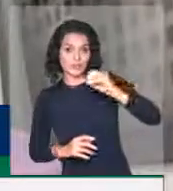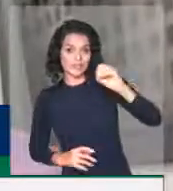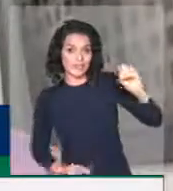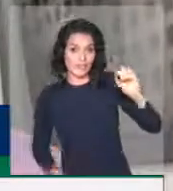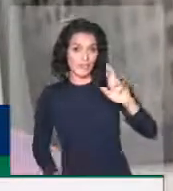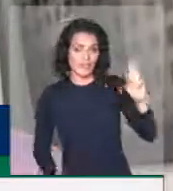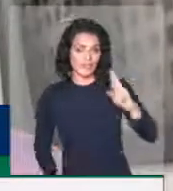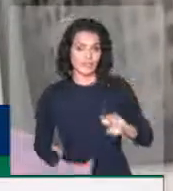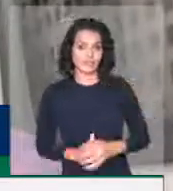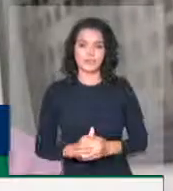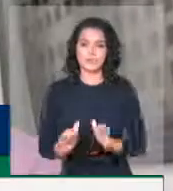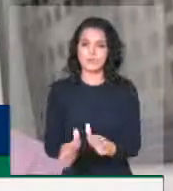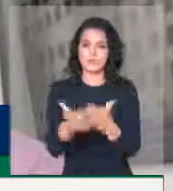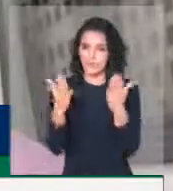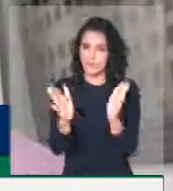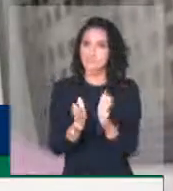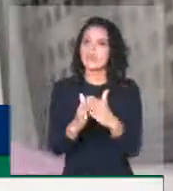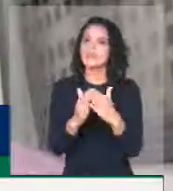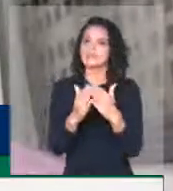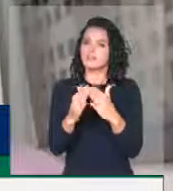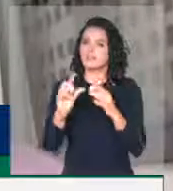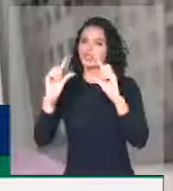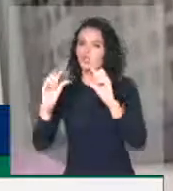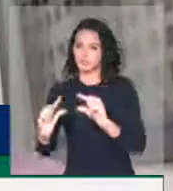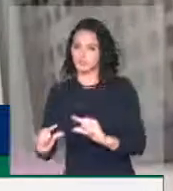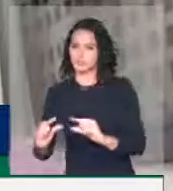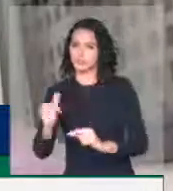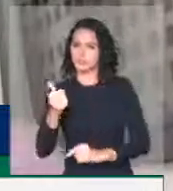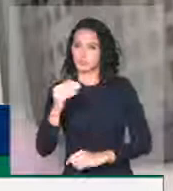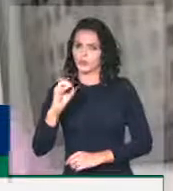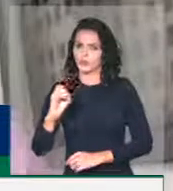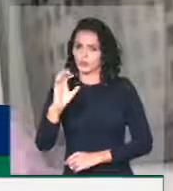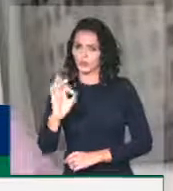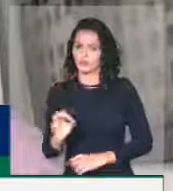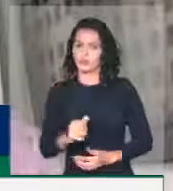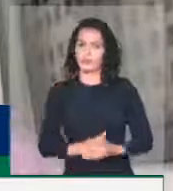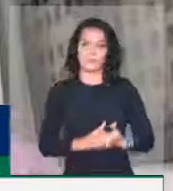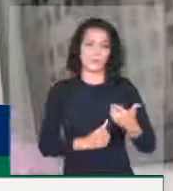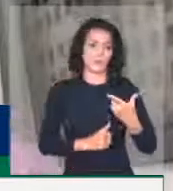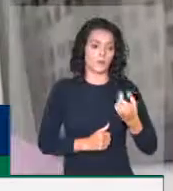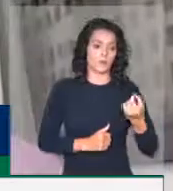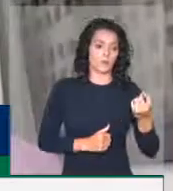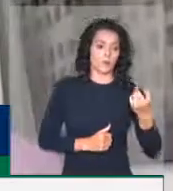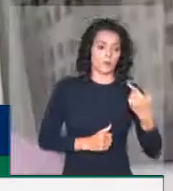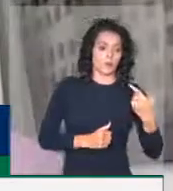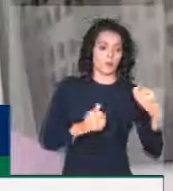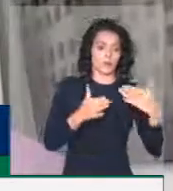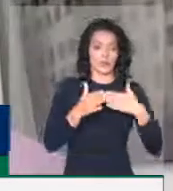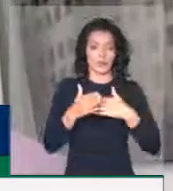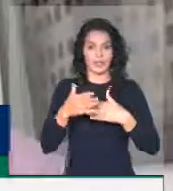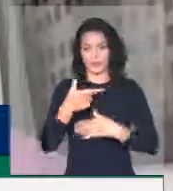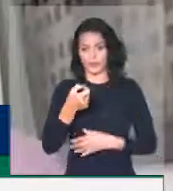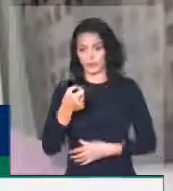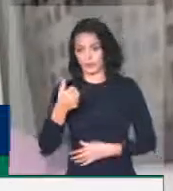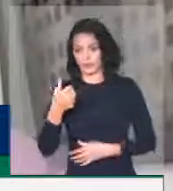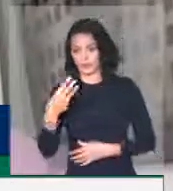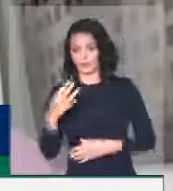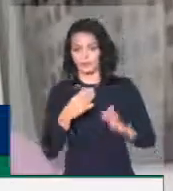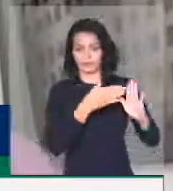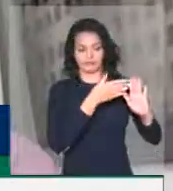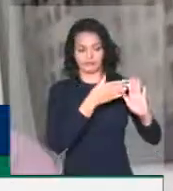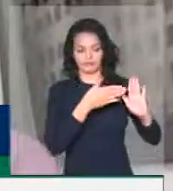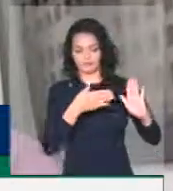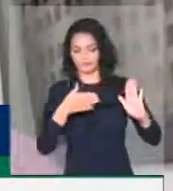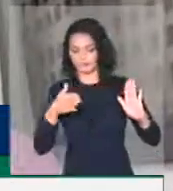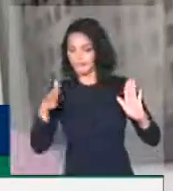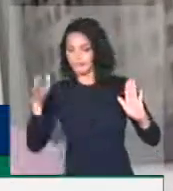queda da pobreza de 10%. Entre 2002 e 2013, a política de reajuste